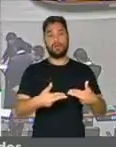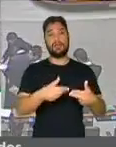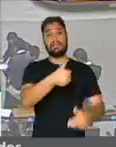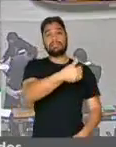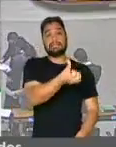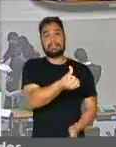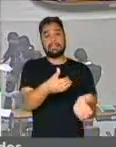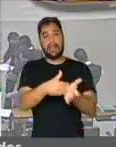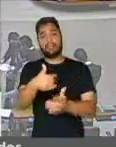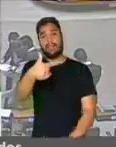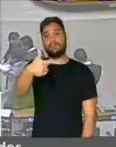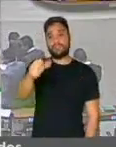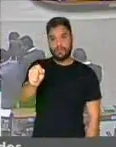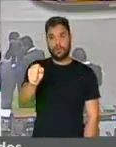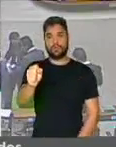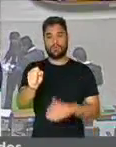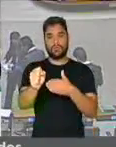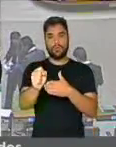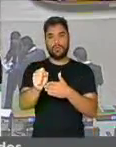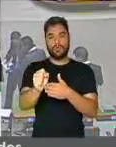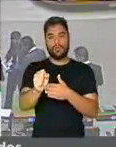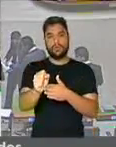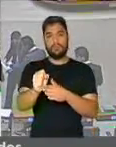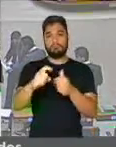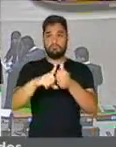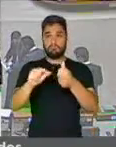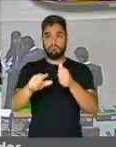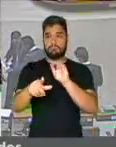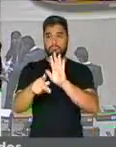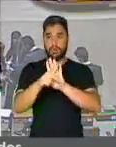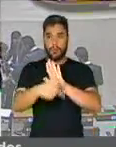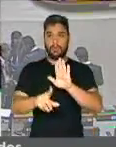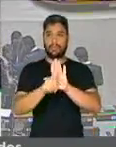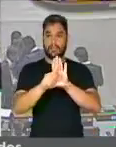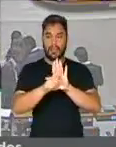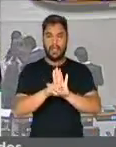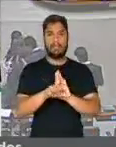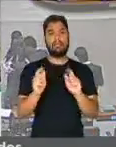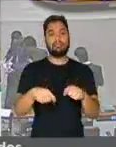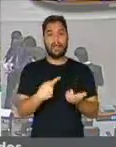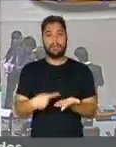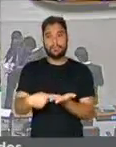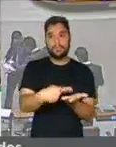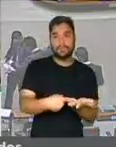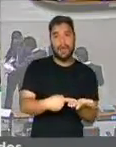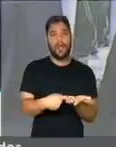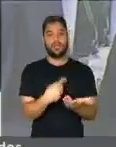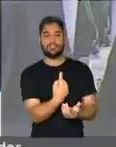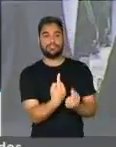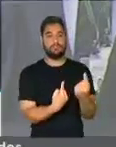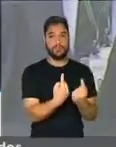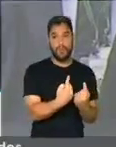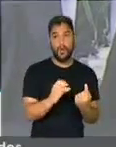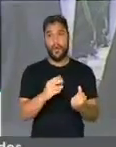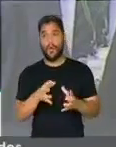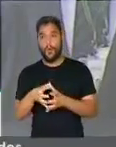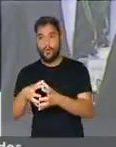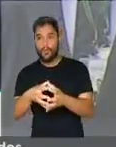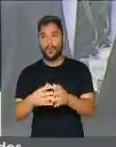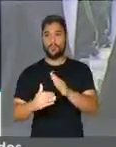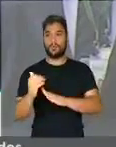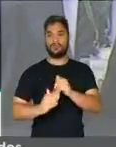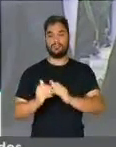28 dessa lei poderão ser ajustadas mediante acordos individuais ou coletivos celebrados entre o